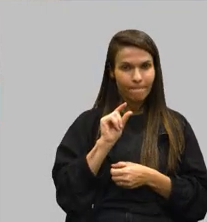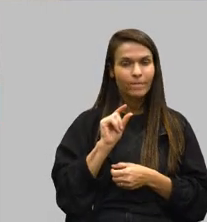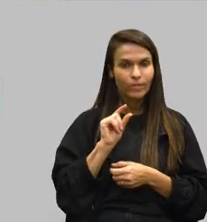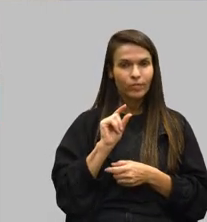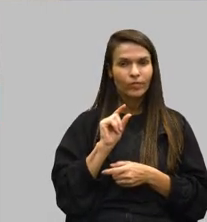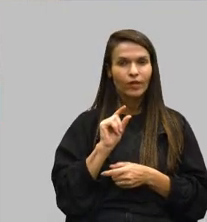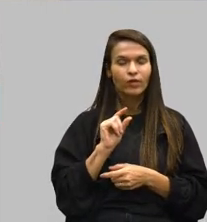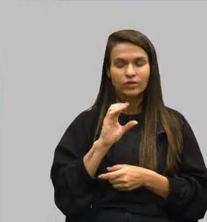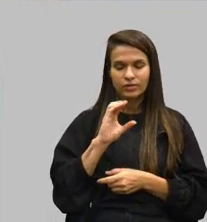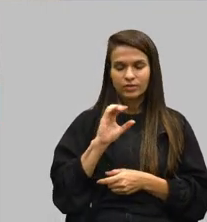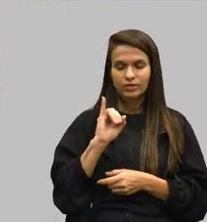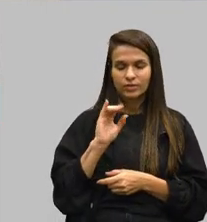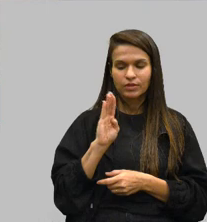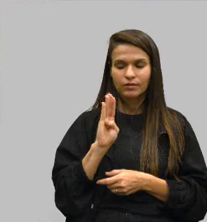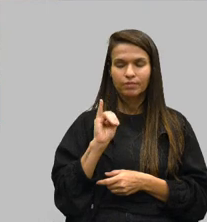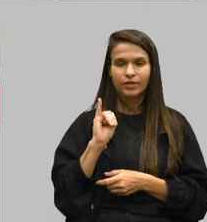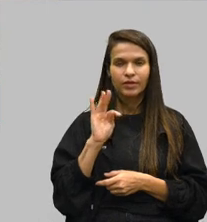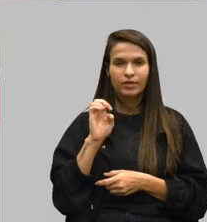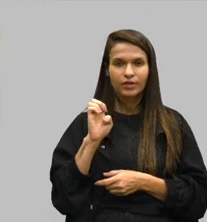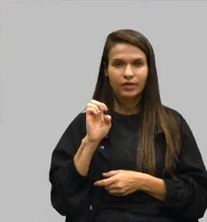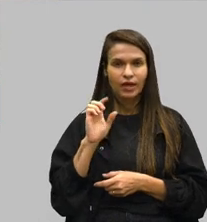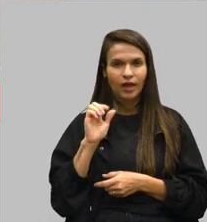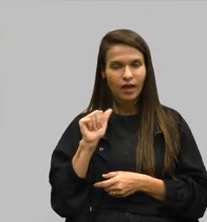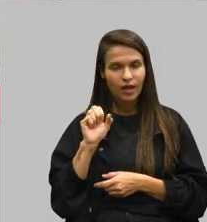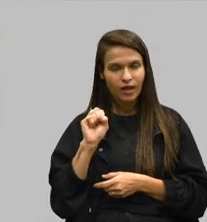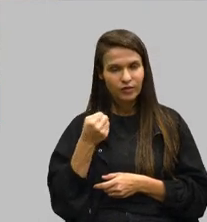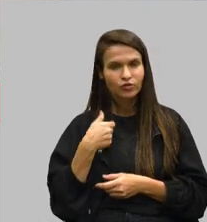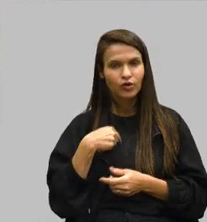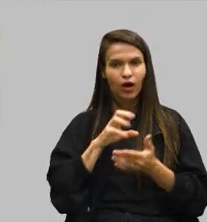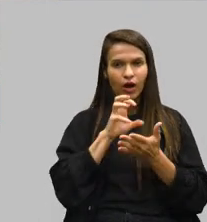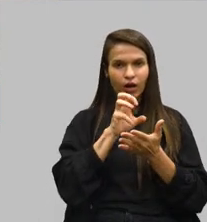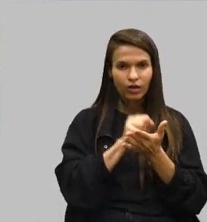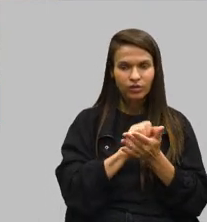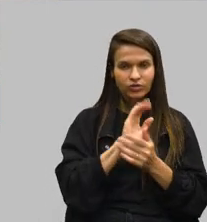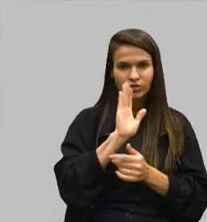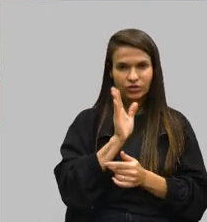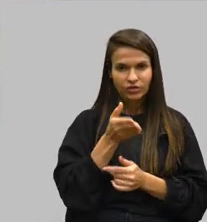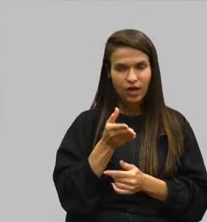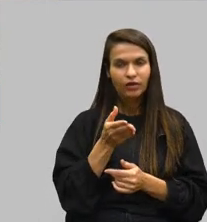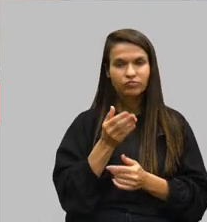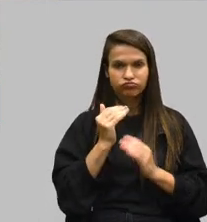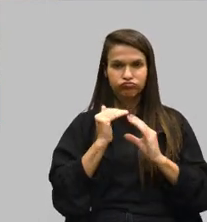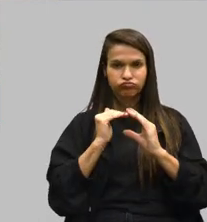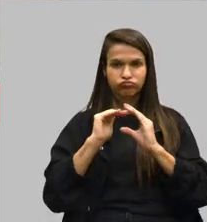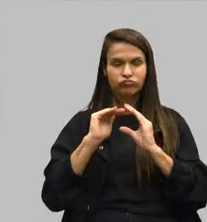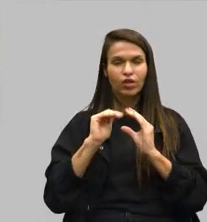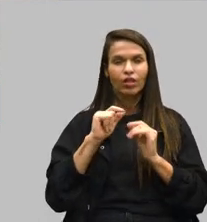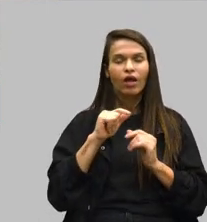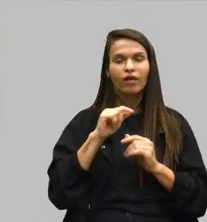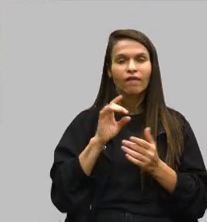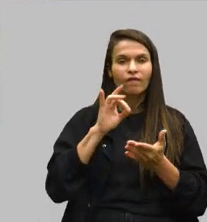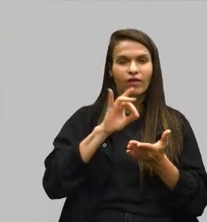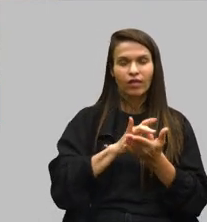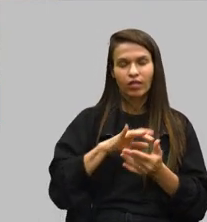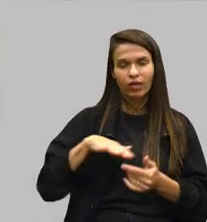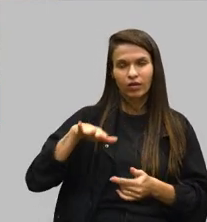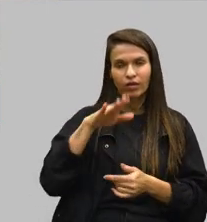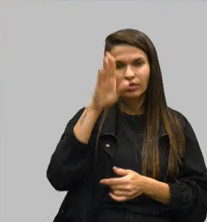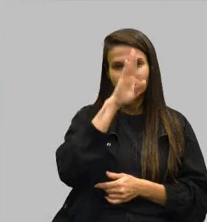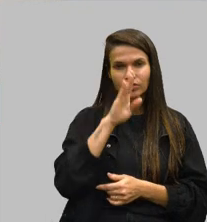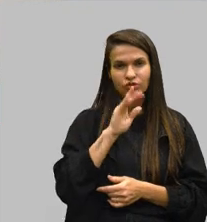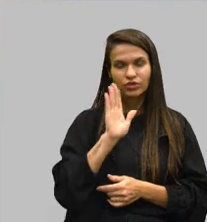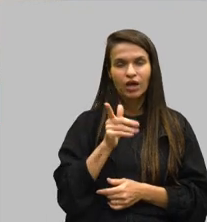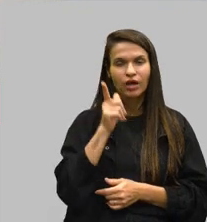CIPTEIAs, que nós somos cadastrados, estamos fazendo a emissão desses CIPTEIAs, que tem validade em todo o território nacional, e já